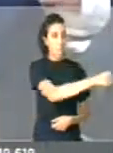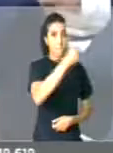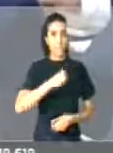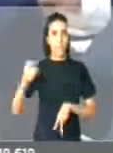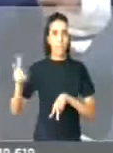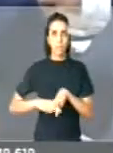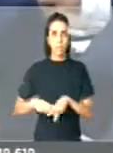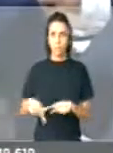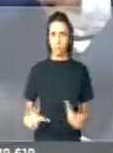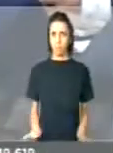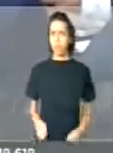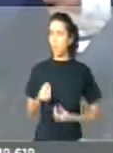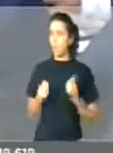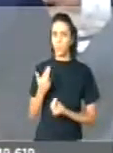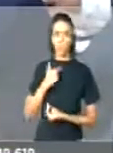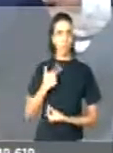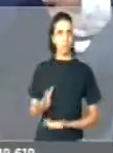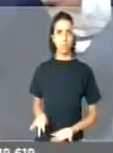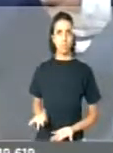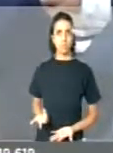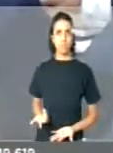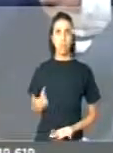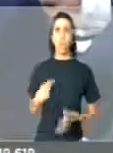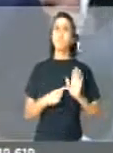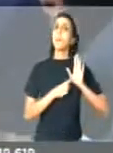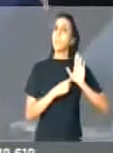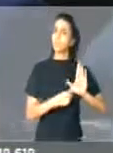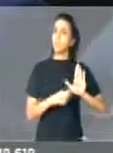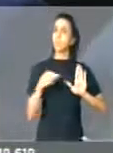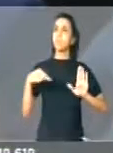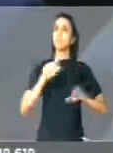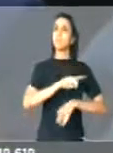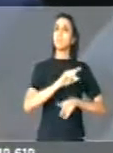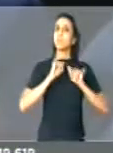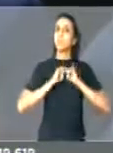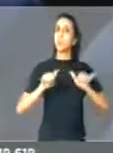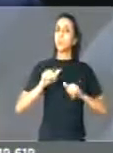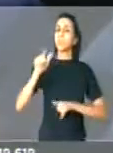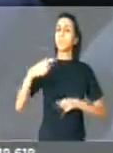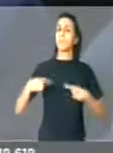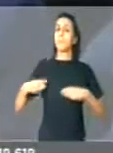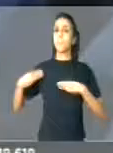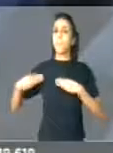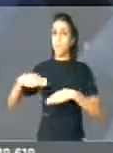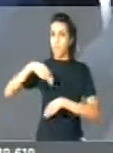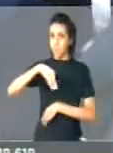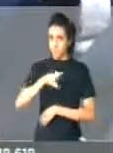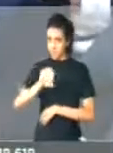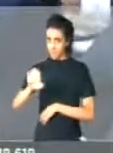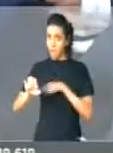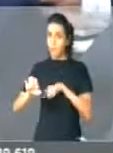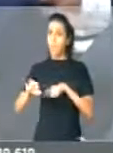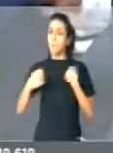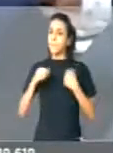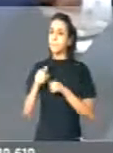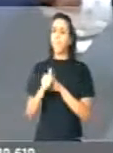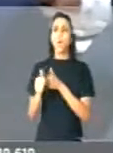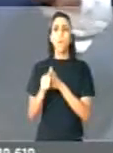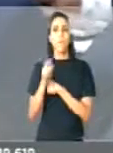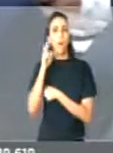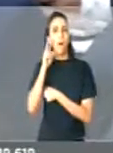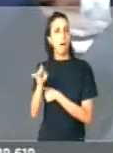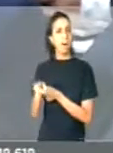e isso nós não podemos admitir, senhor presidente estou levando esse fato ao conhecimento do Ministério das Relações Exteriores e nós temos que acompanhar isso